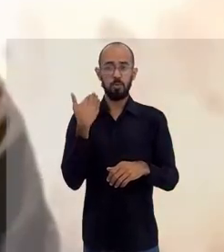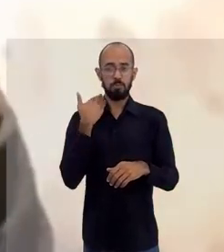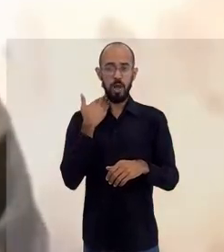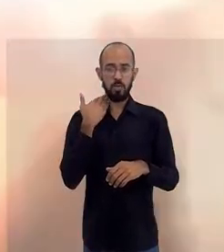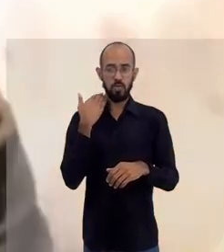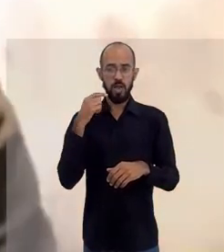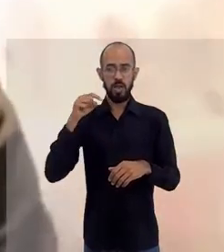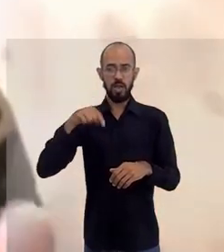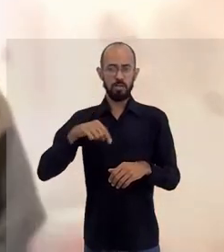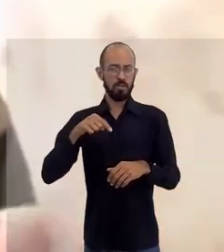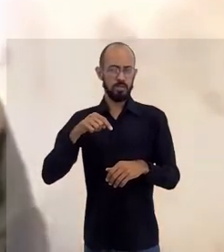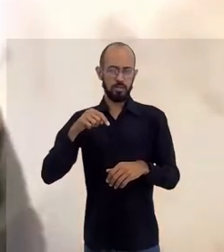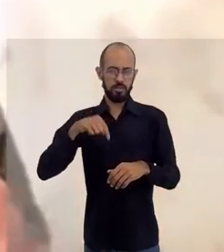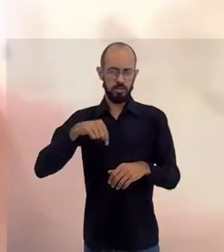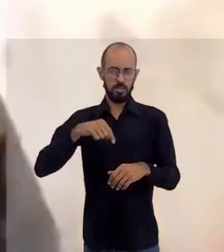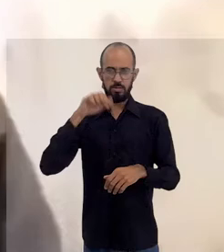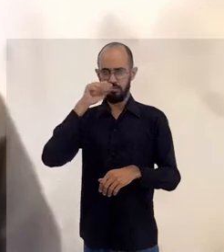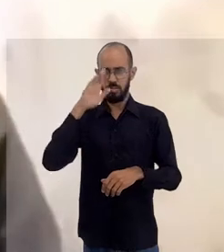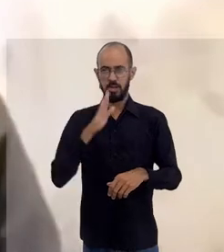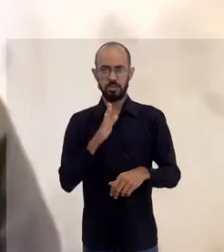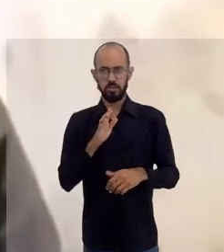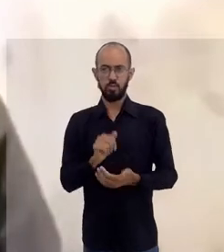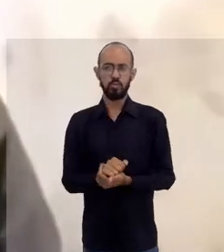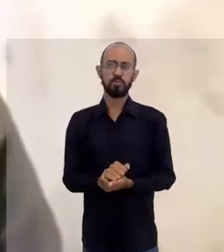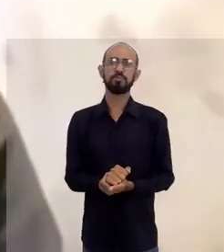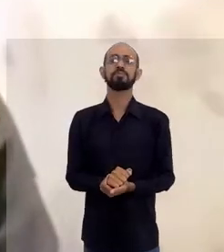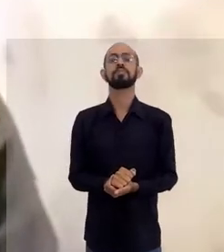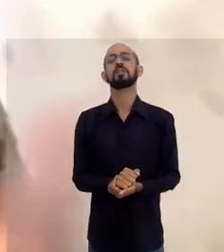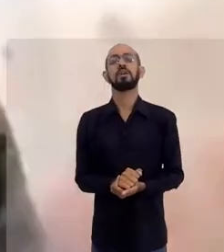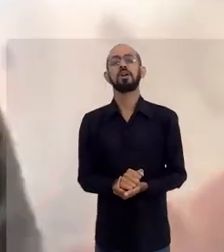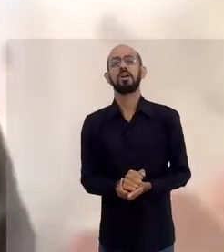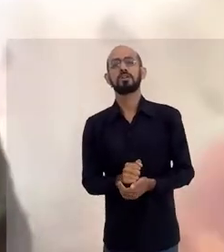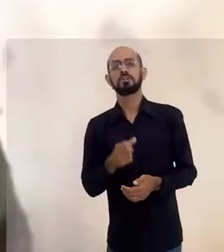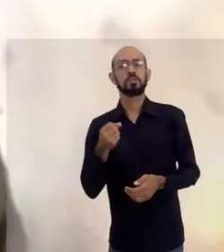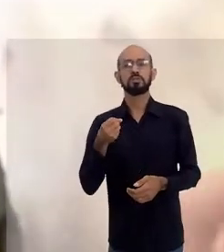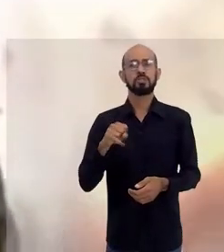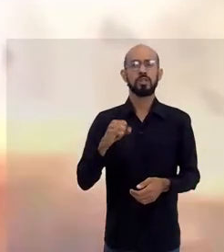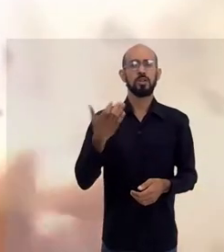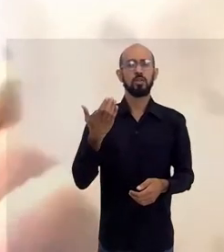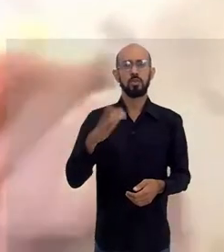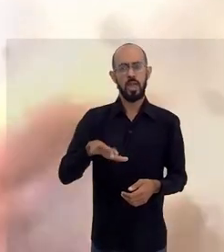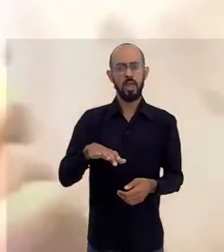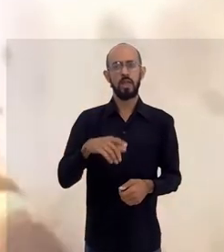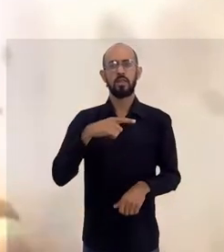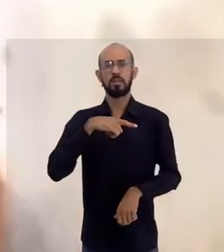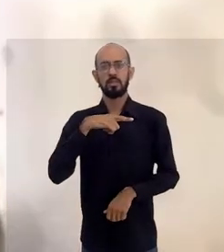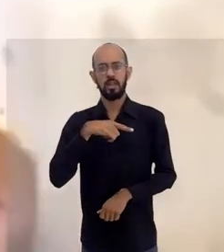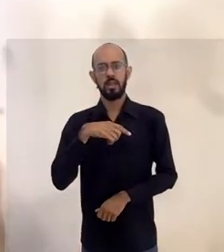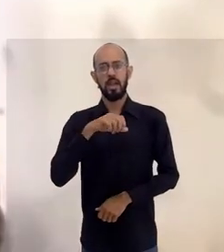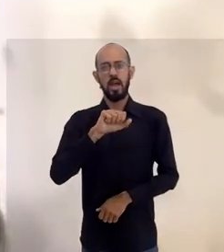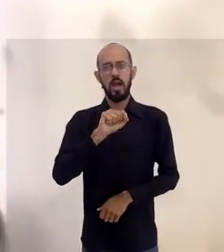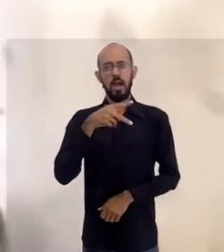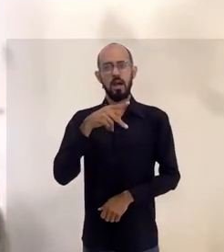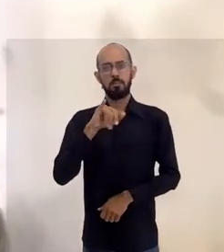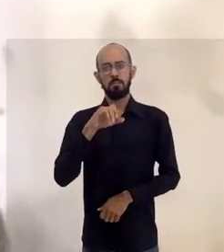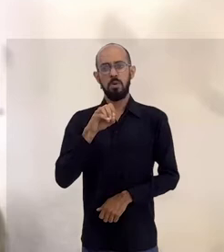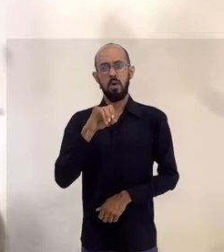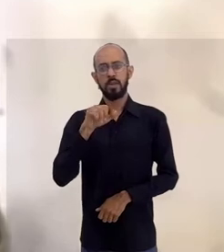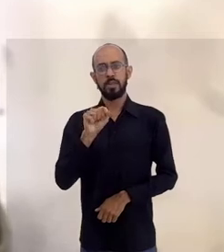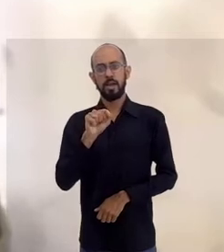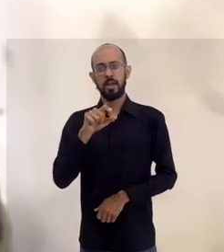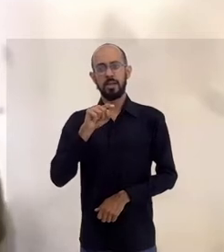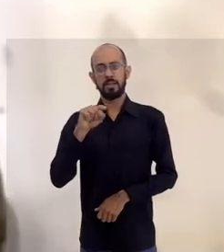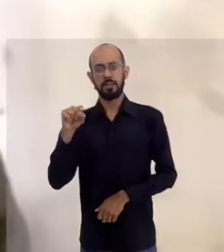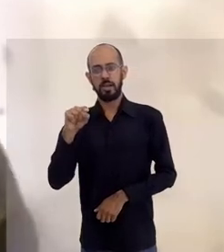bancária, então eles pagam como a gente faz aqui no Brasil, mas quem não quiser pode acessar o apoia-c